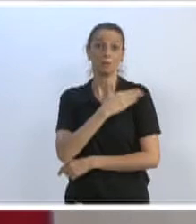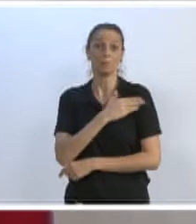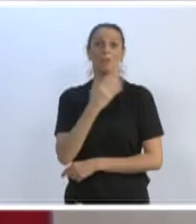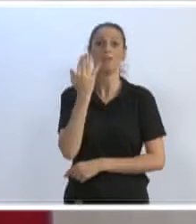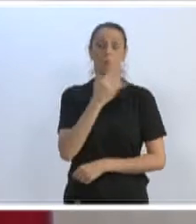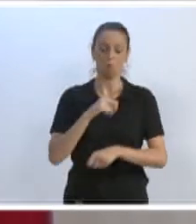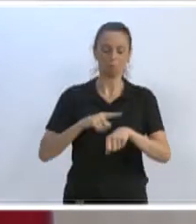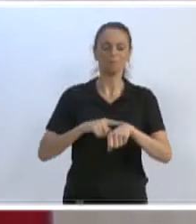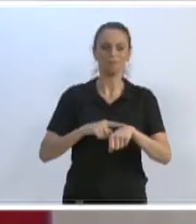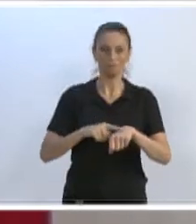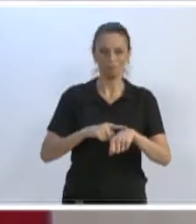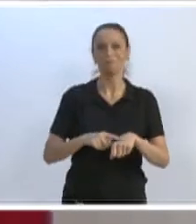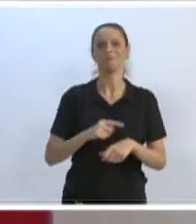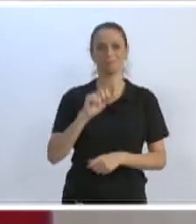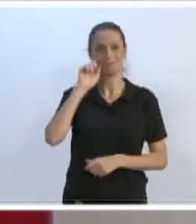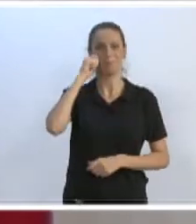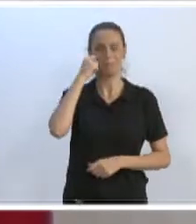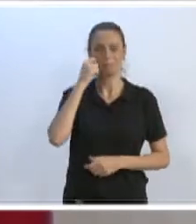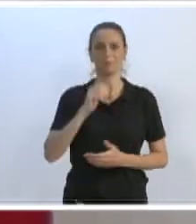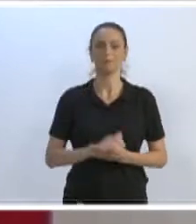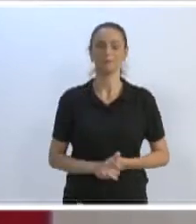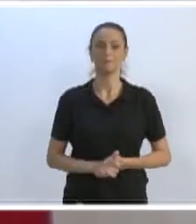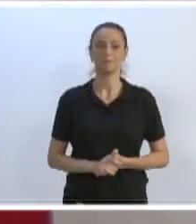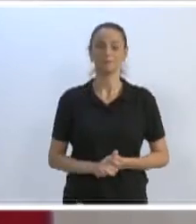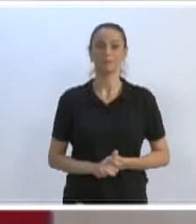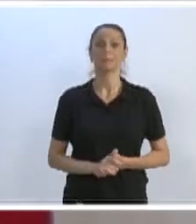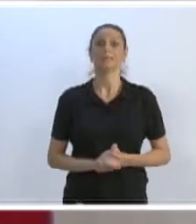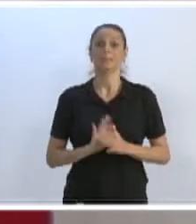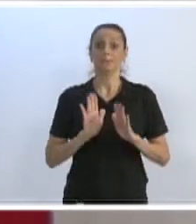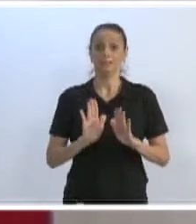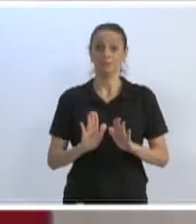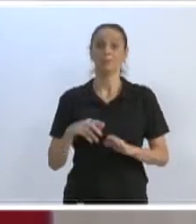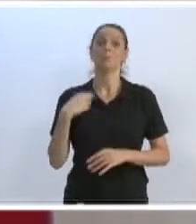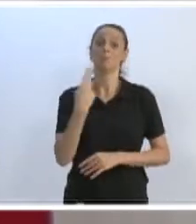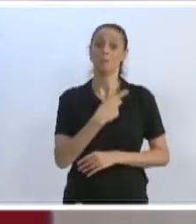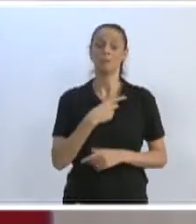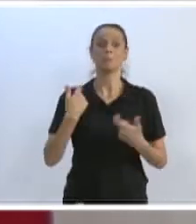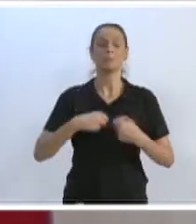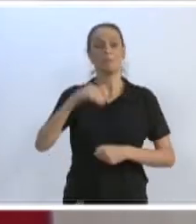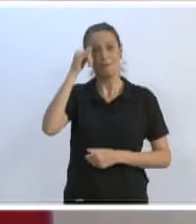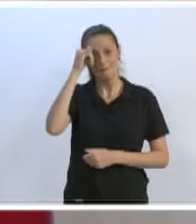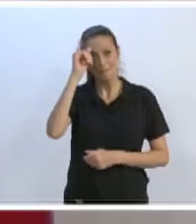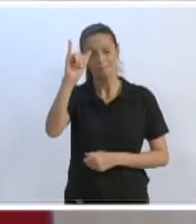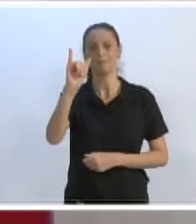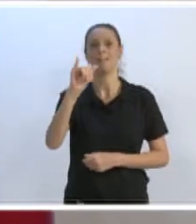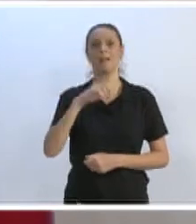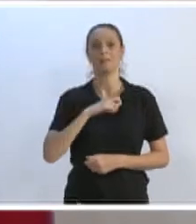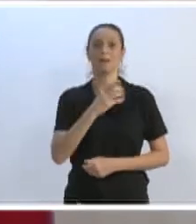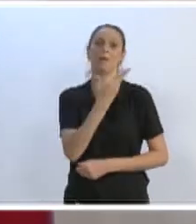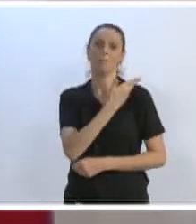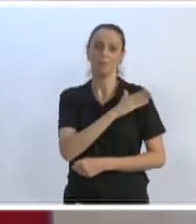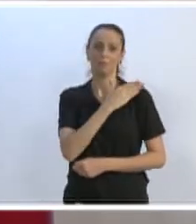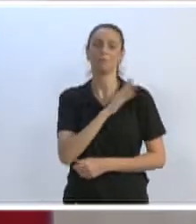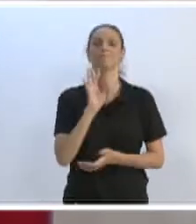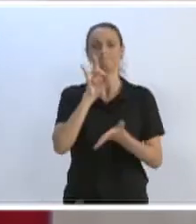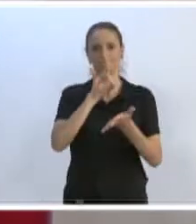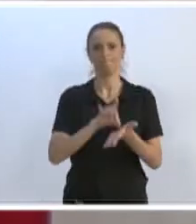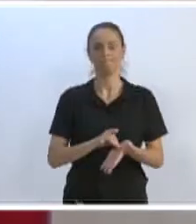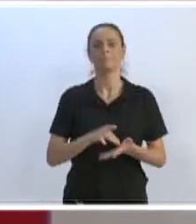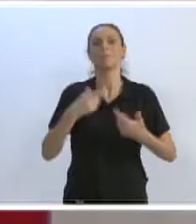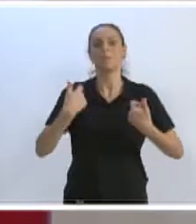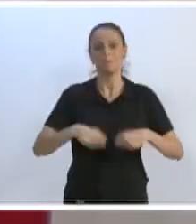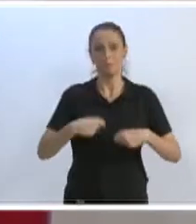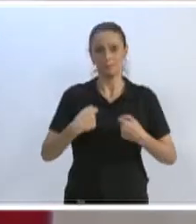basta a gente não ser racista, a gente precisa ser antirracista. E o convite a todos vocês é que a gente realmente tem uma agenda